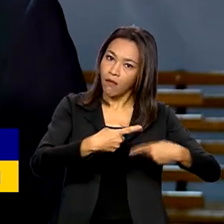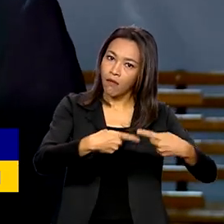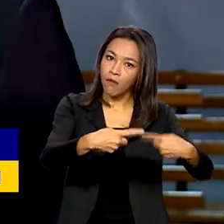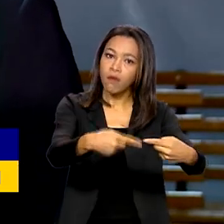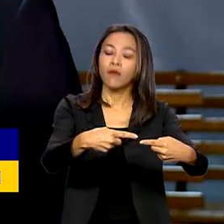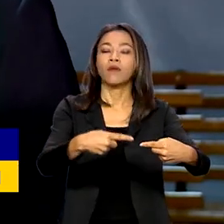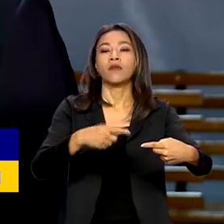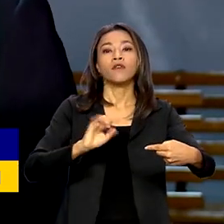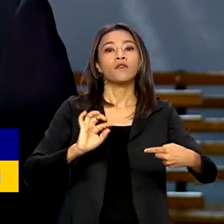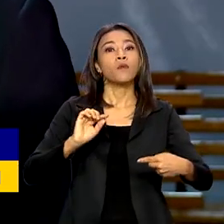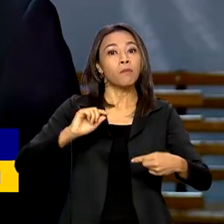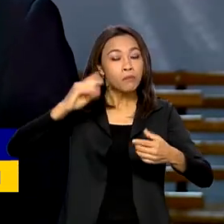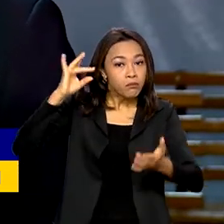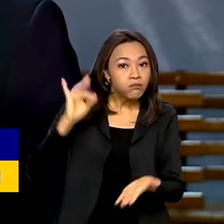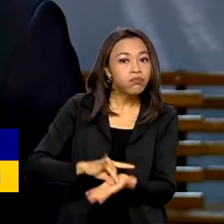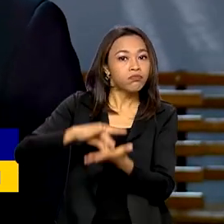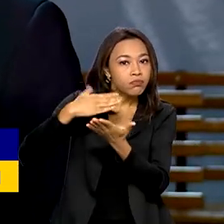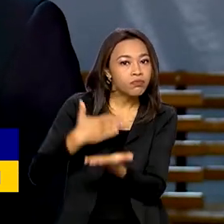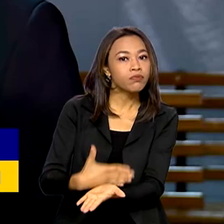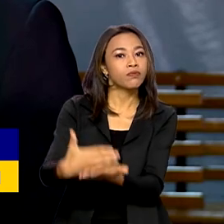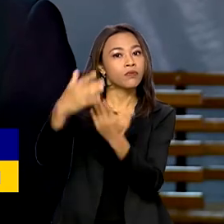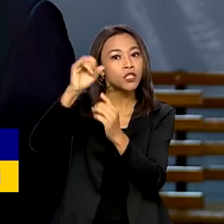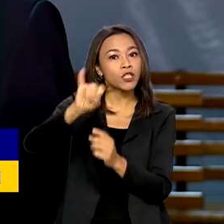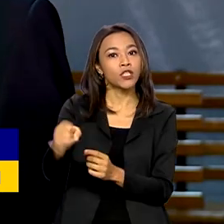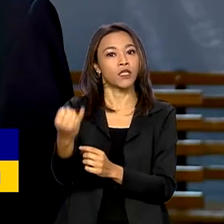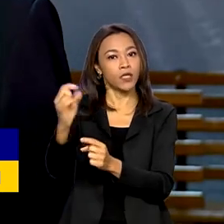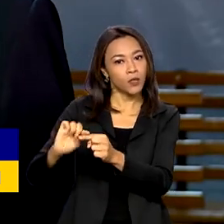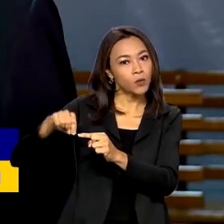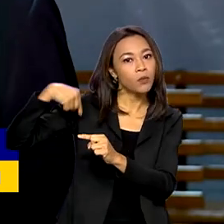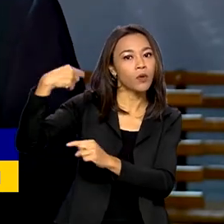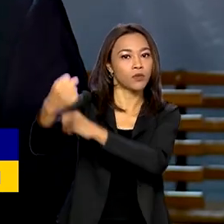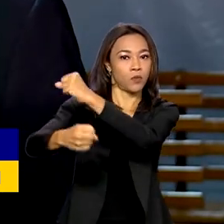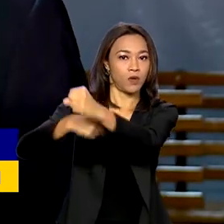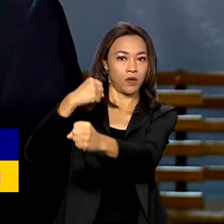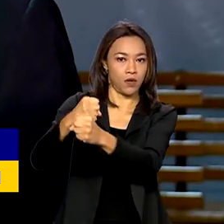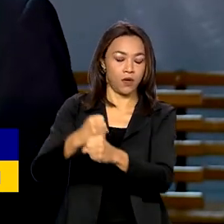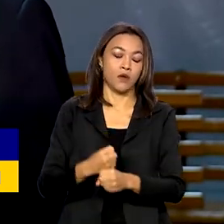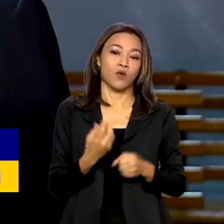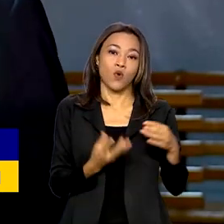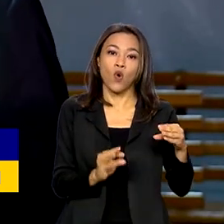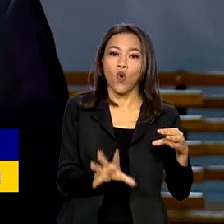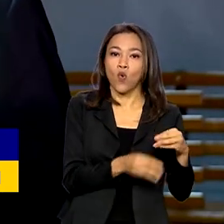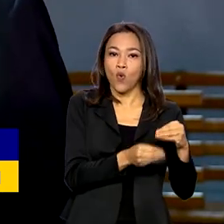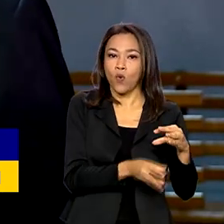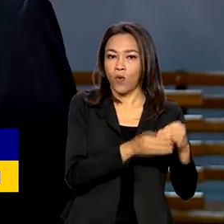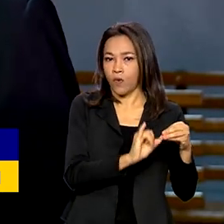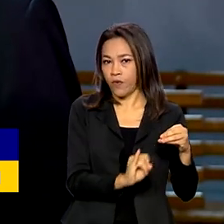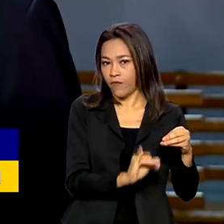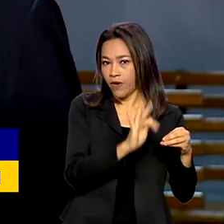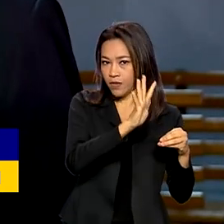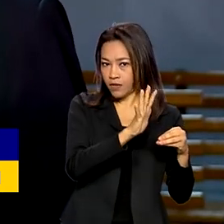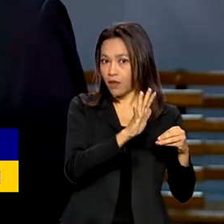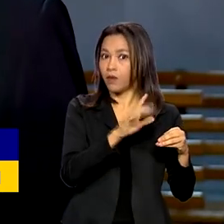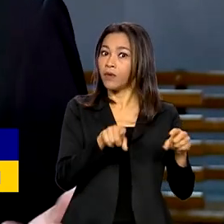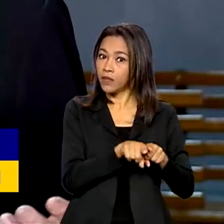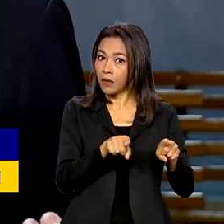será janeiro do ano seguinte, considerando a reposição da inflação acrescida do